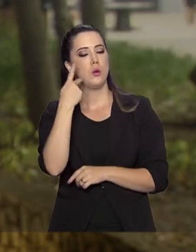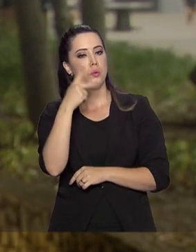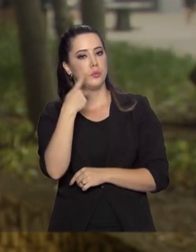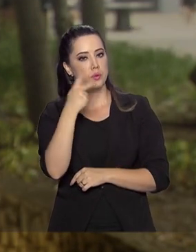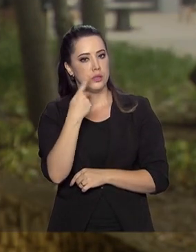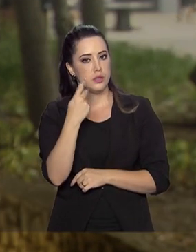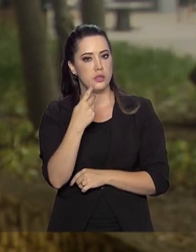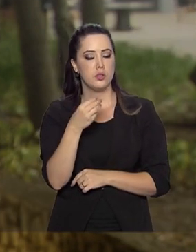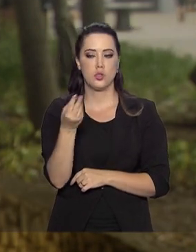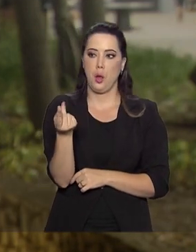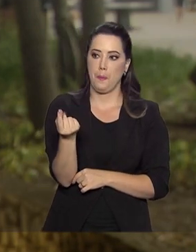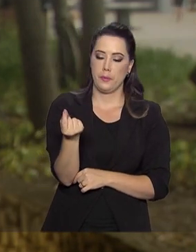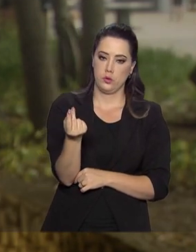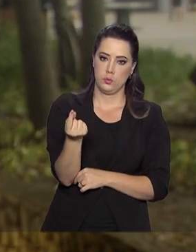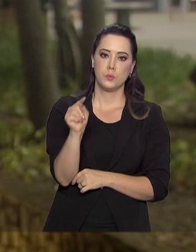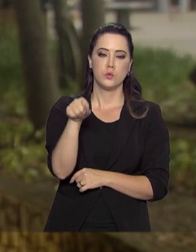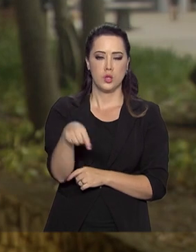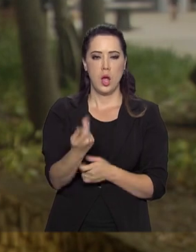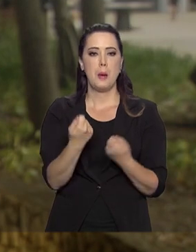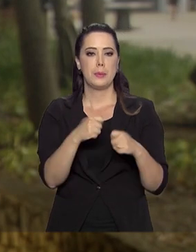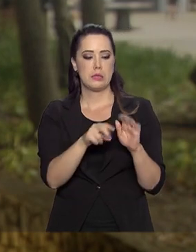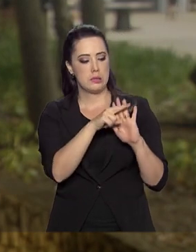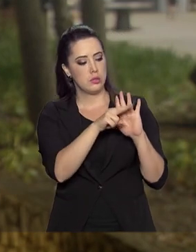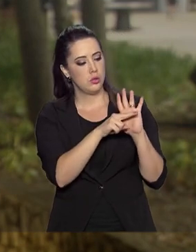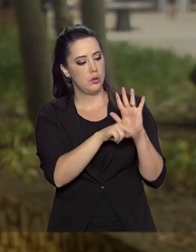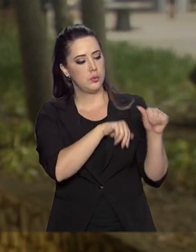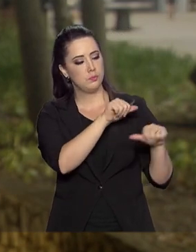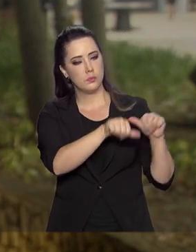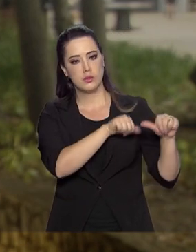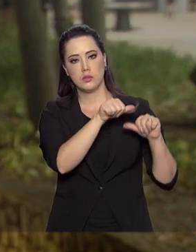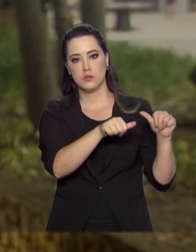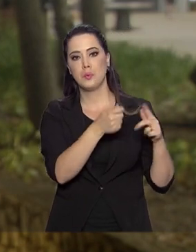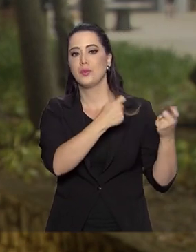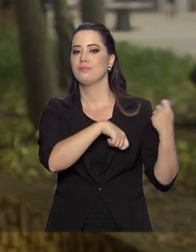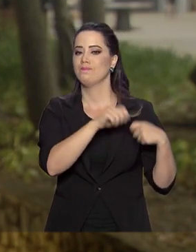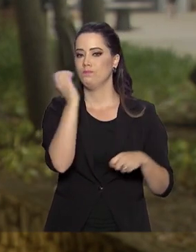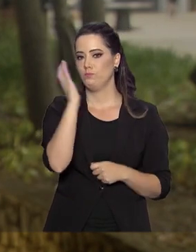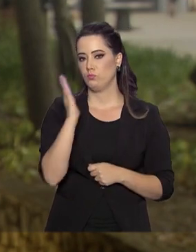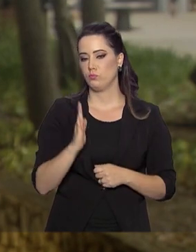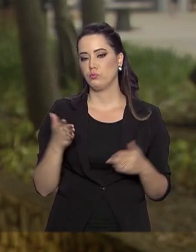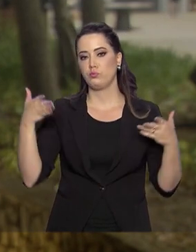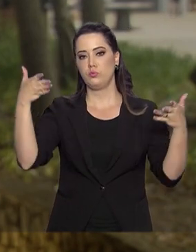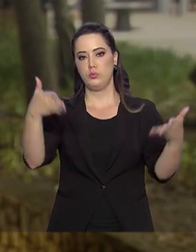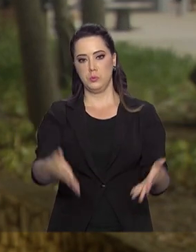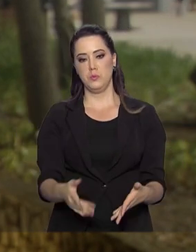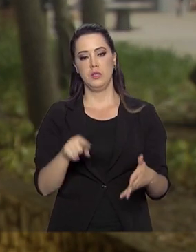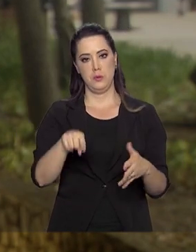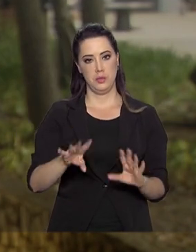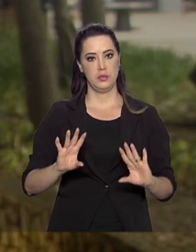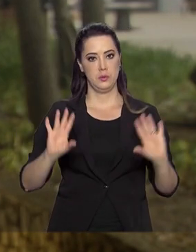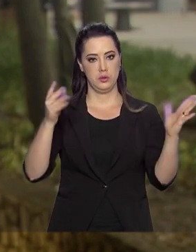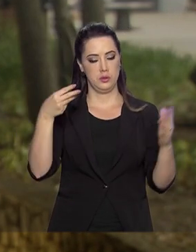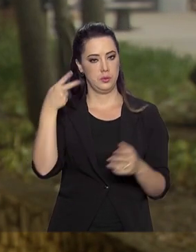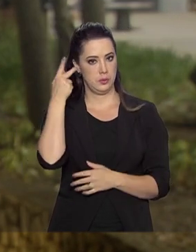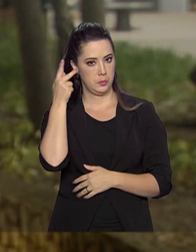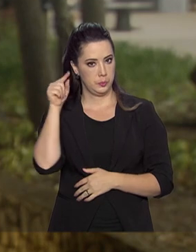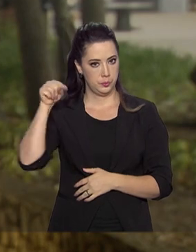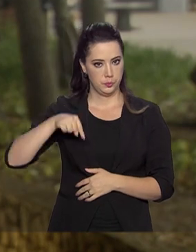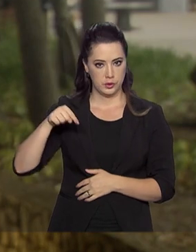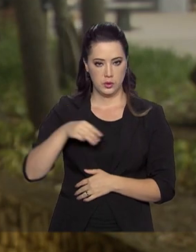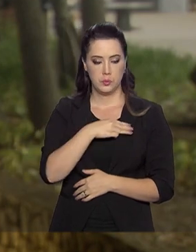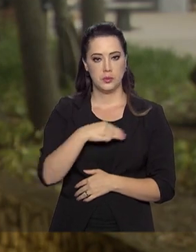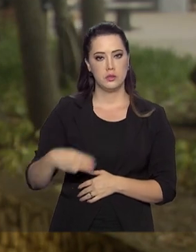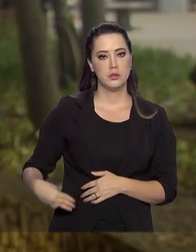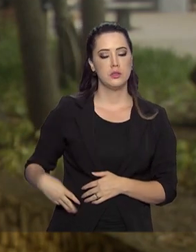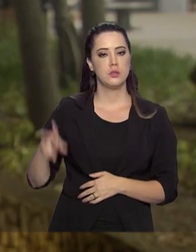sugere um conjunto de reformas estruturais da economia brasileira. Ao participar de evento aqui em São Paulo, o ministro Paulo